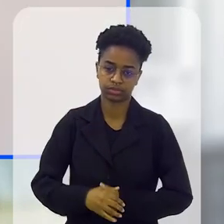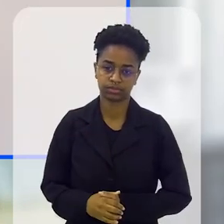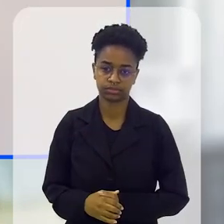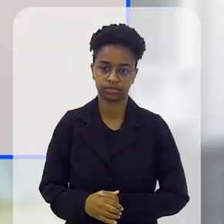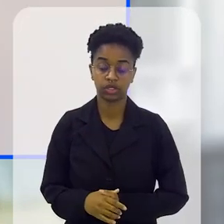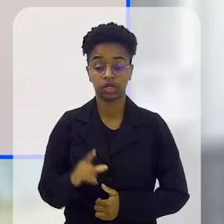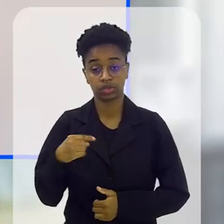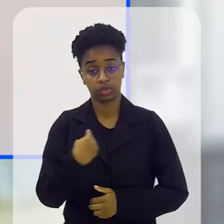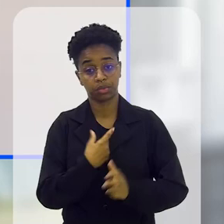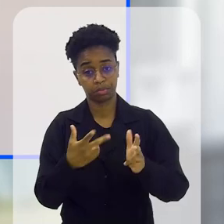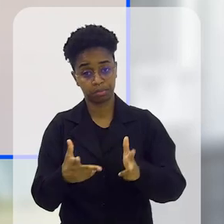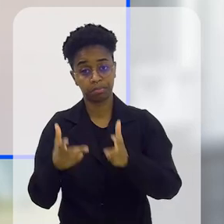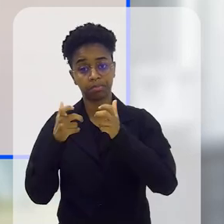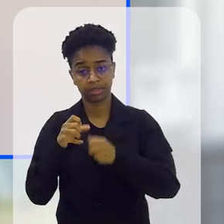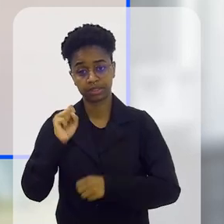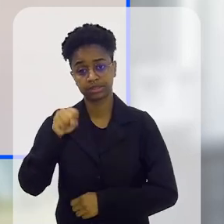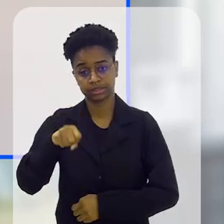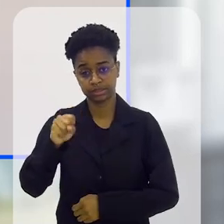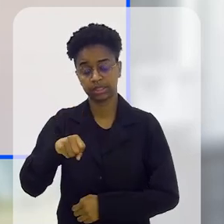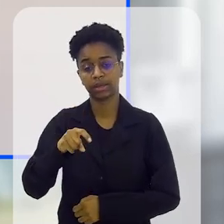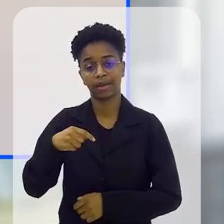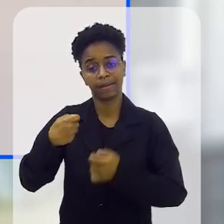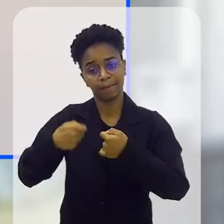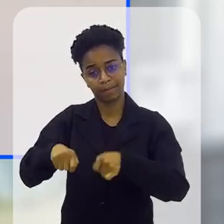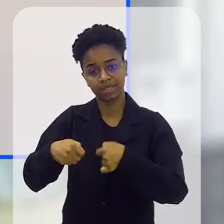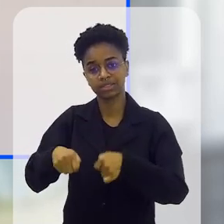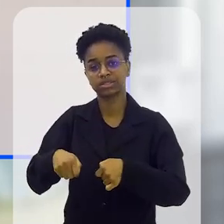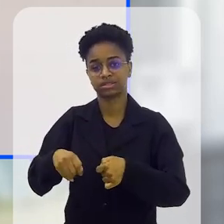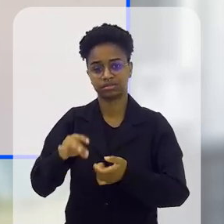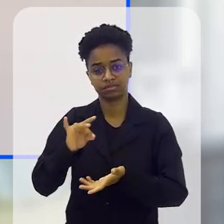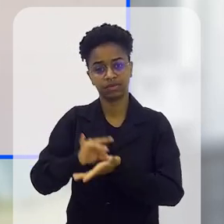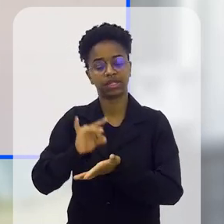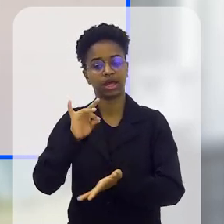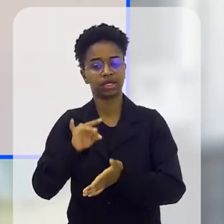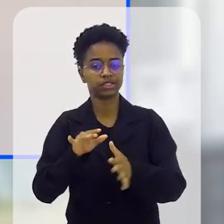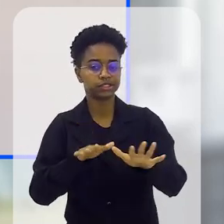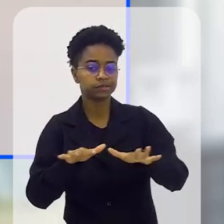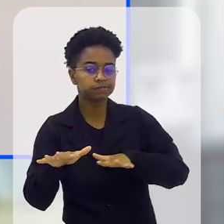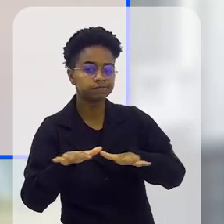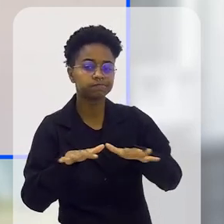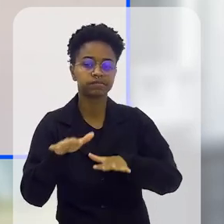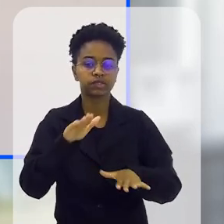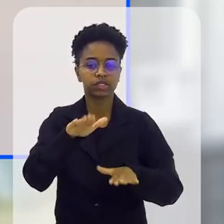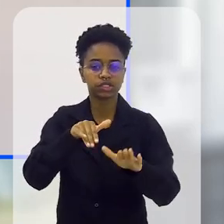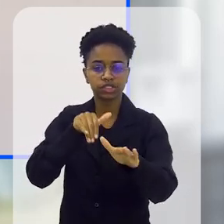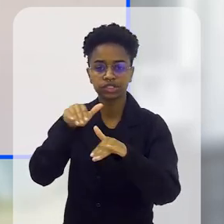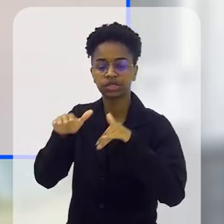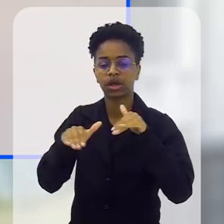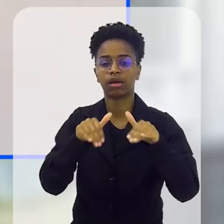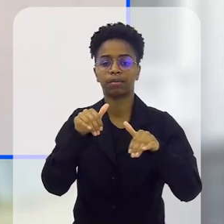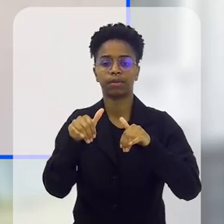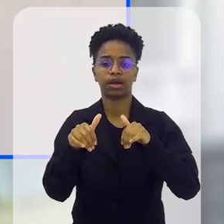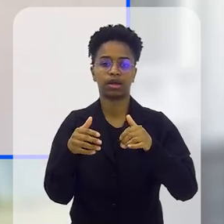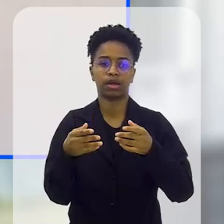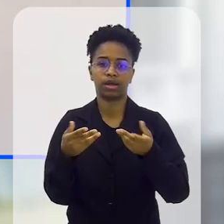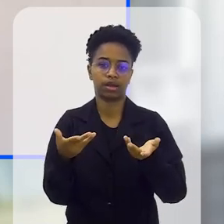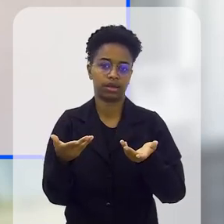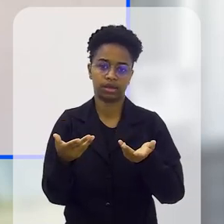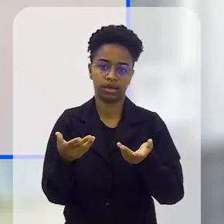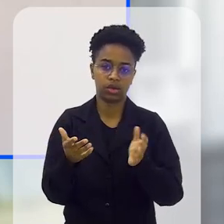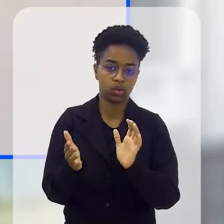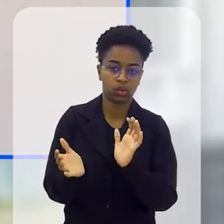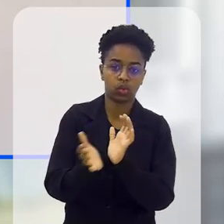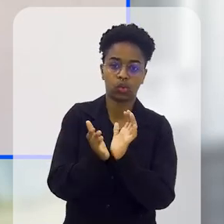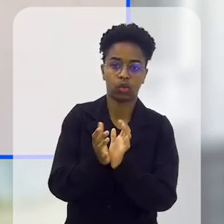tem muito benefício. A gente tem notado, sim, que a gente está precisando mesmo movimentar essa